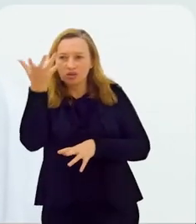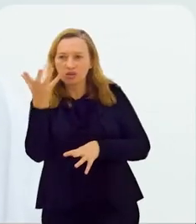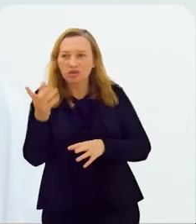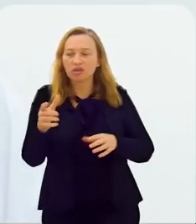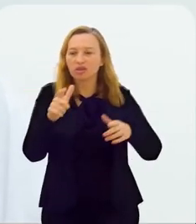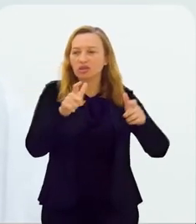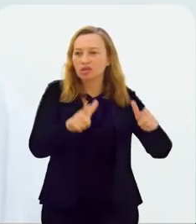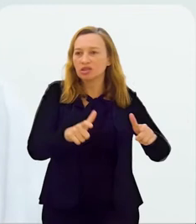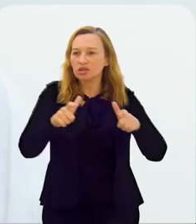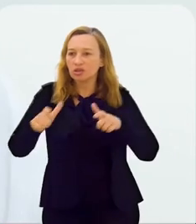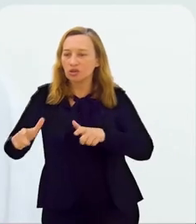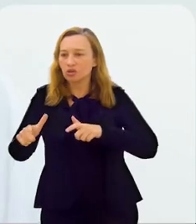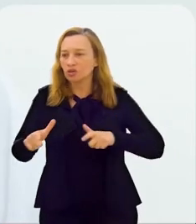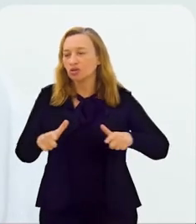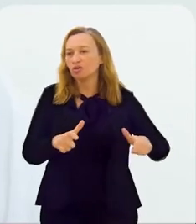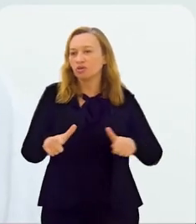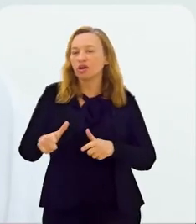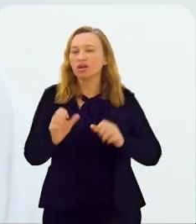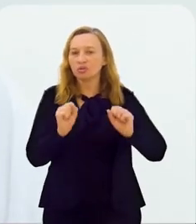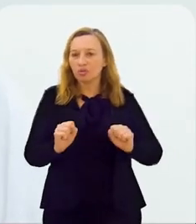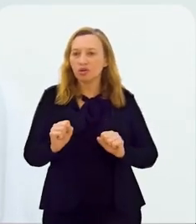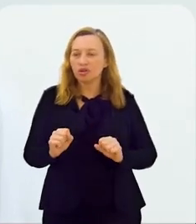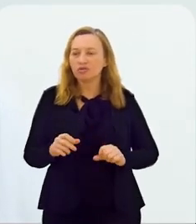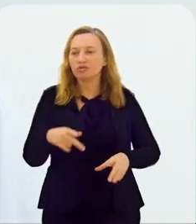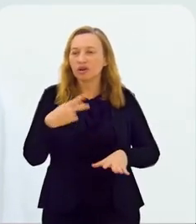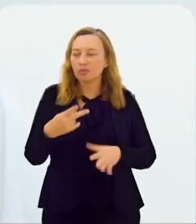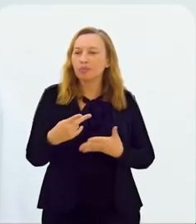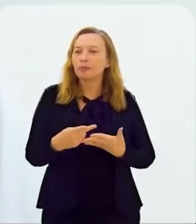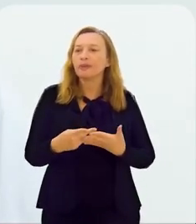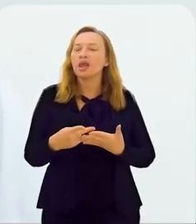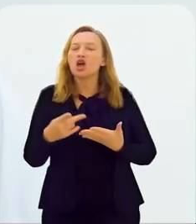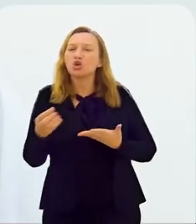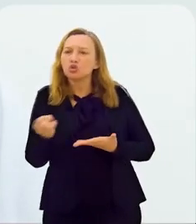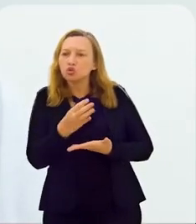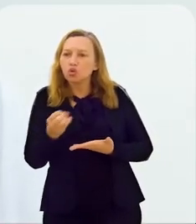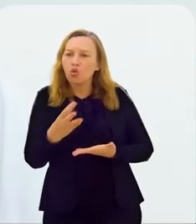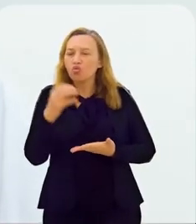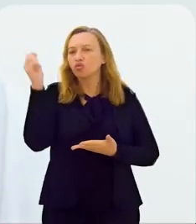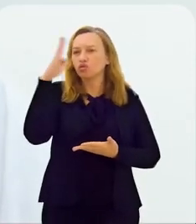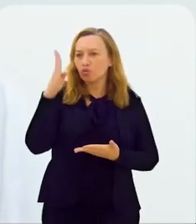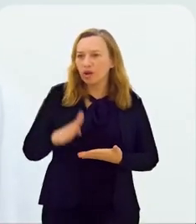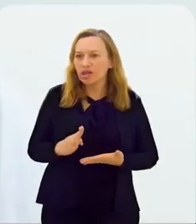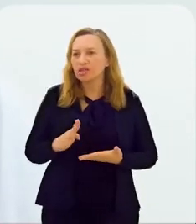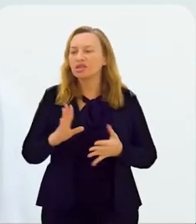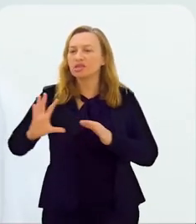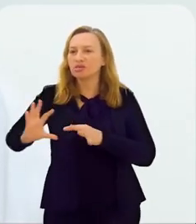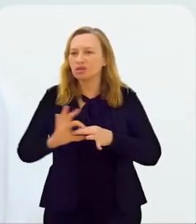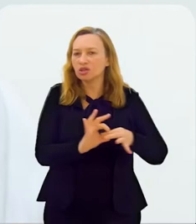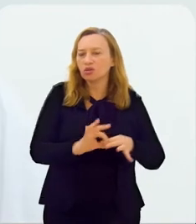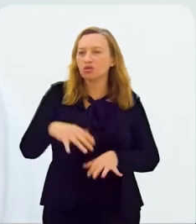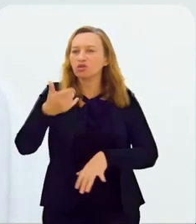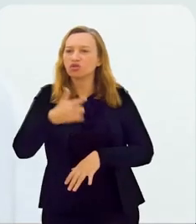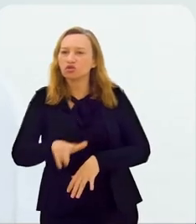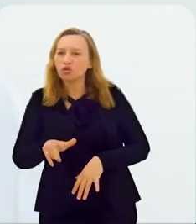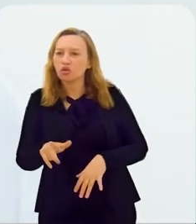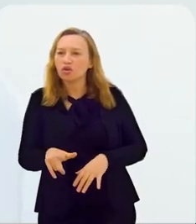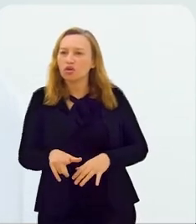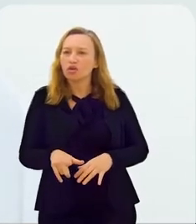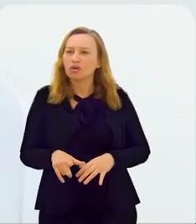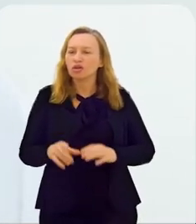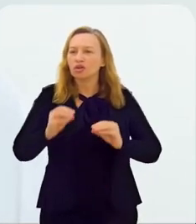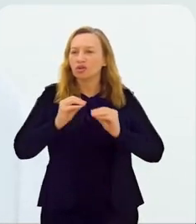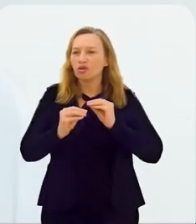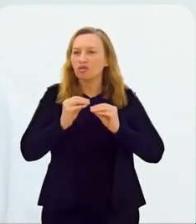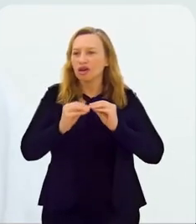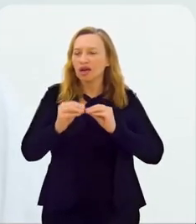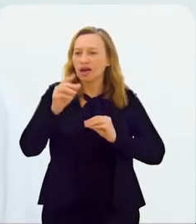Quer dizer, o que tem de solução nesses espaços e que pode estar sendo replicado? A gente, recentemente, o Brasil se